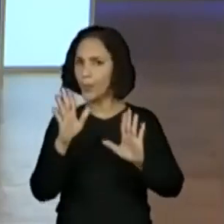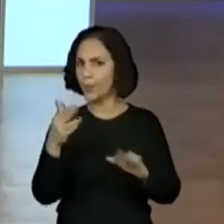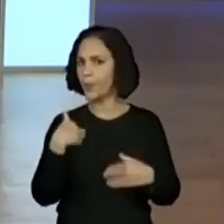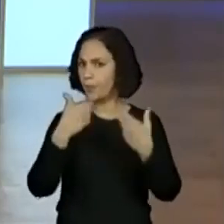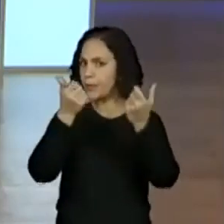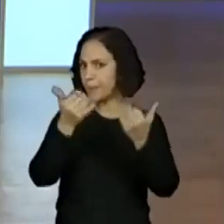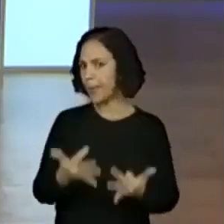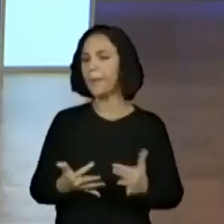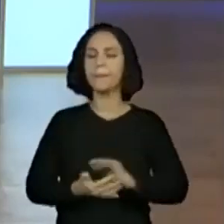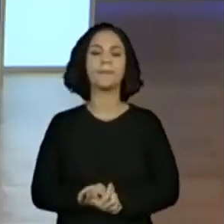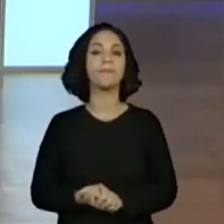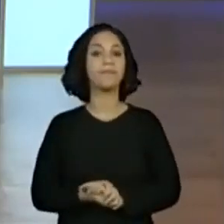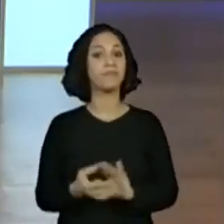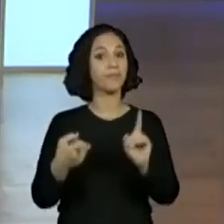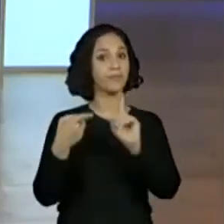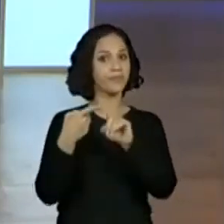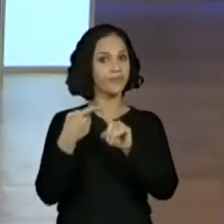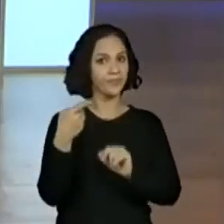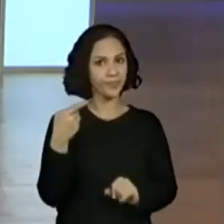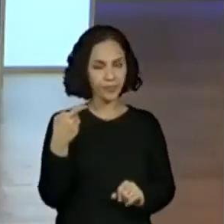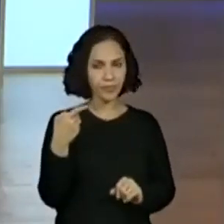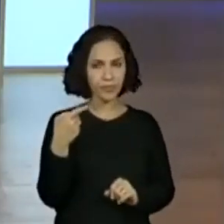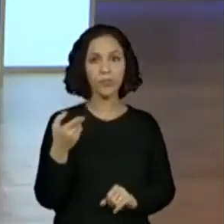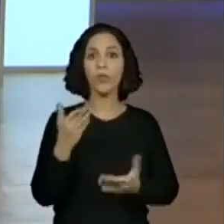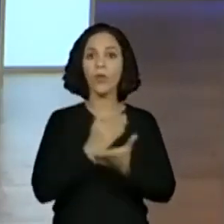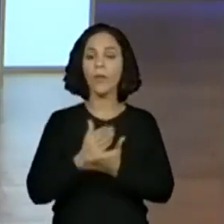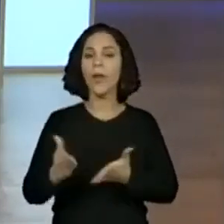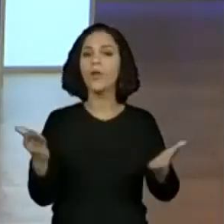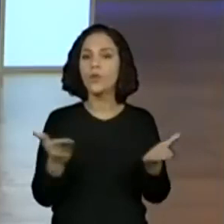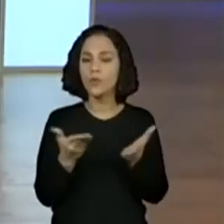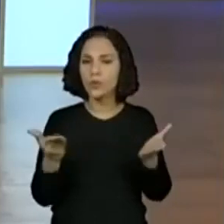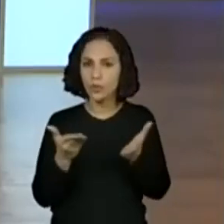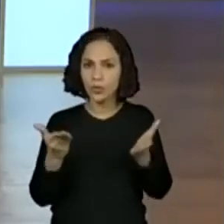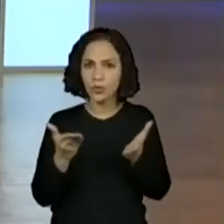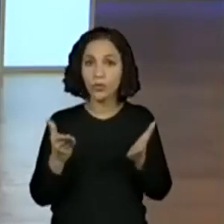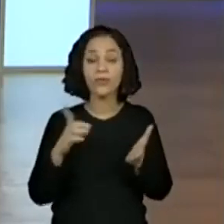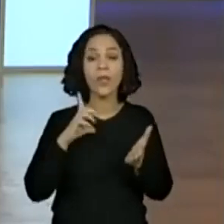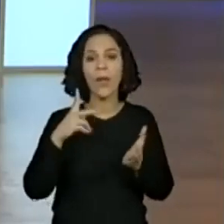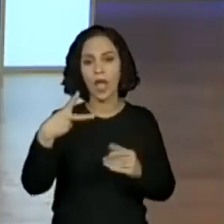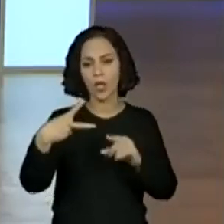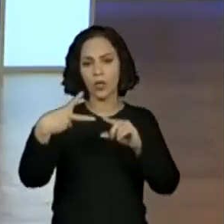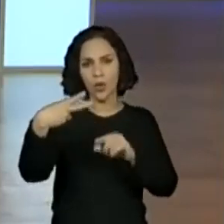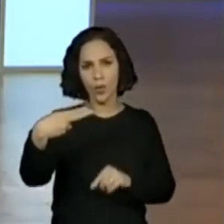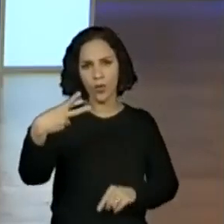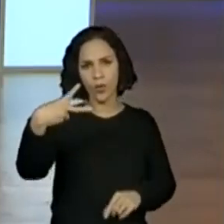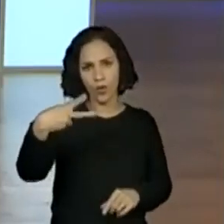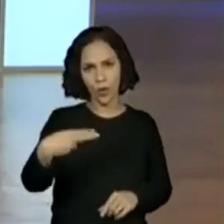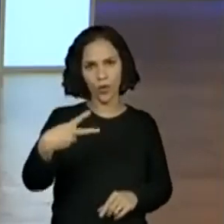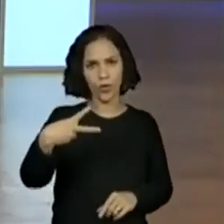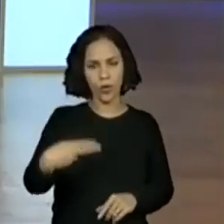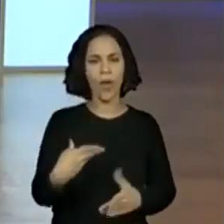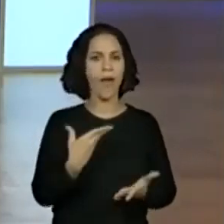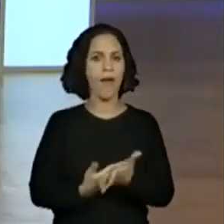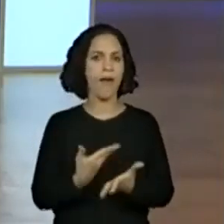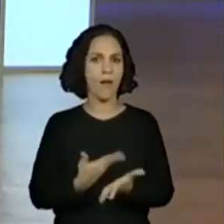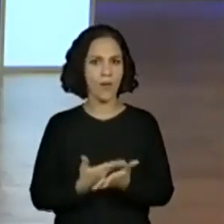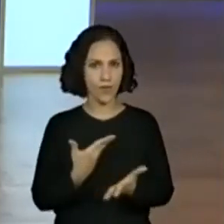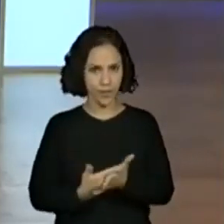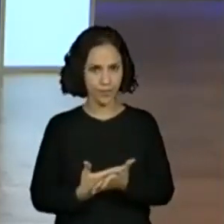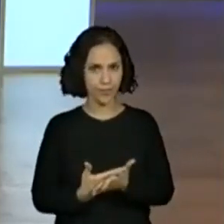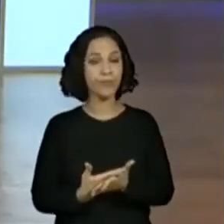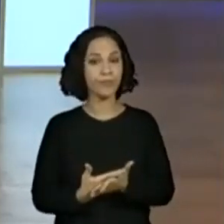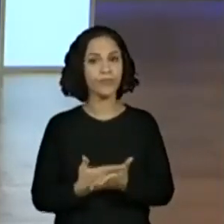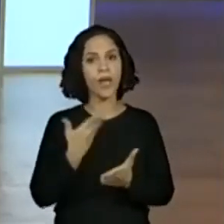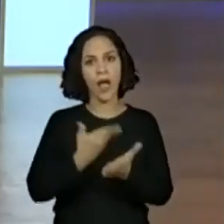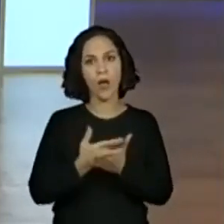forma. Primeiro, nós, a partir de hoje, nós teremos dobradinha. Isso mesmo. Ou seja, nós teremos